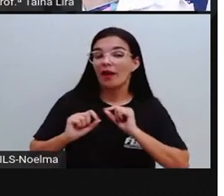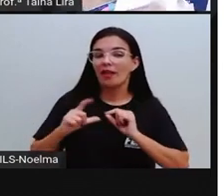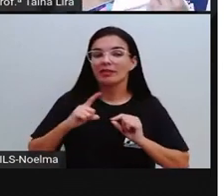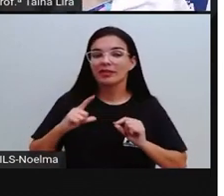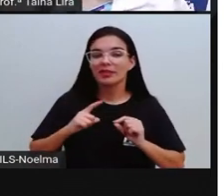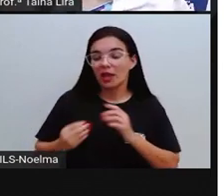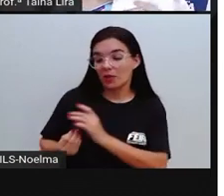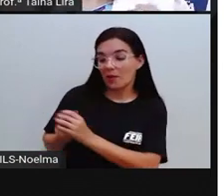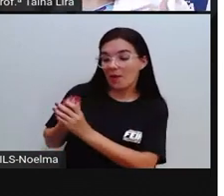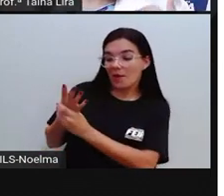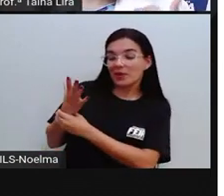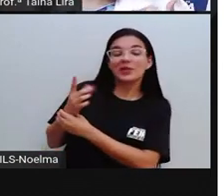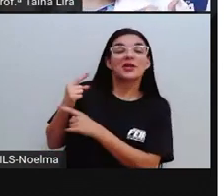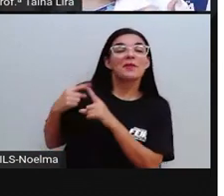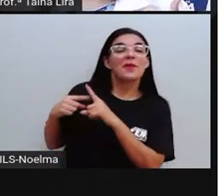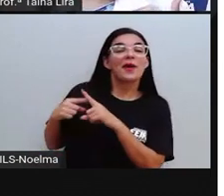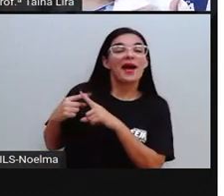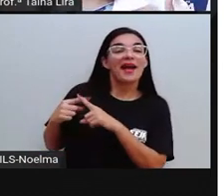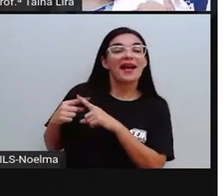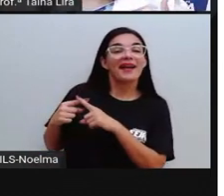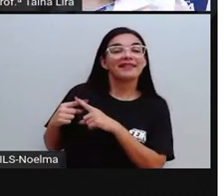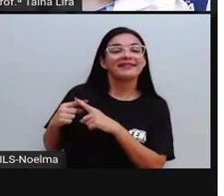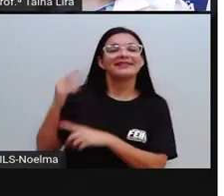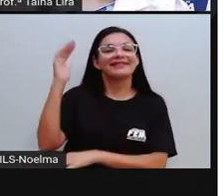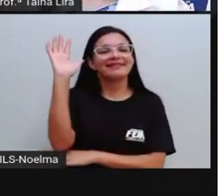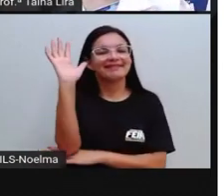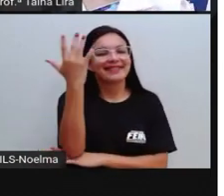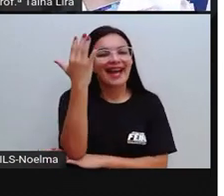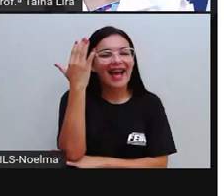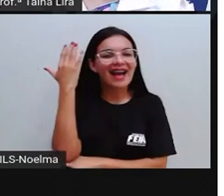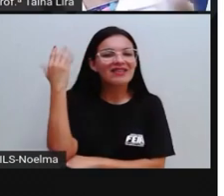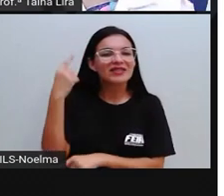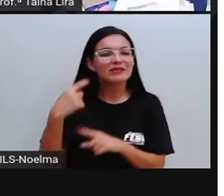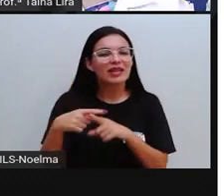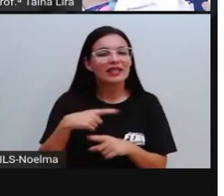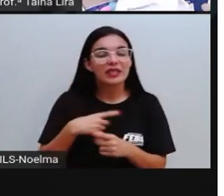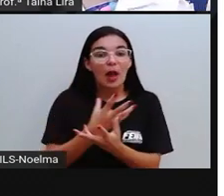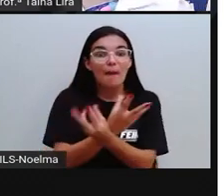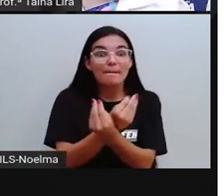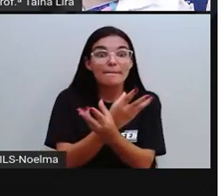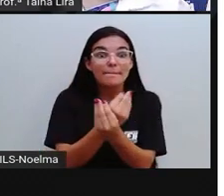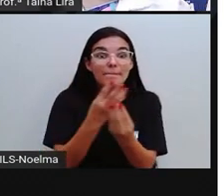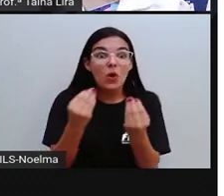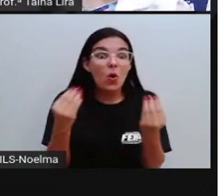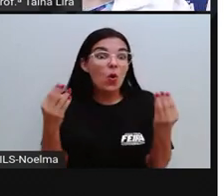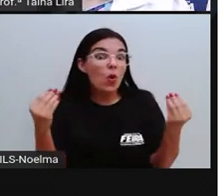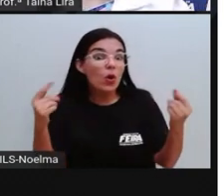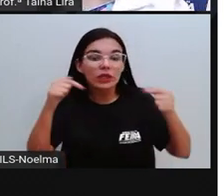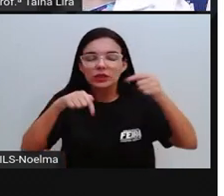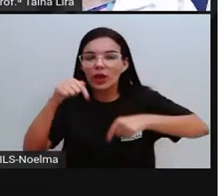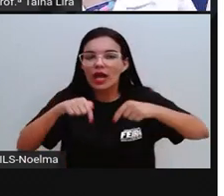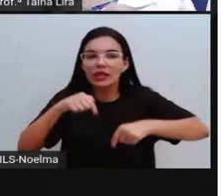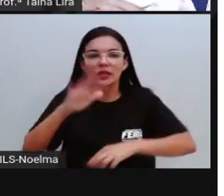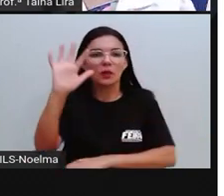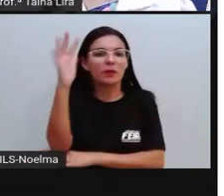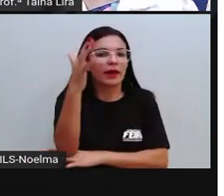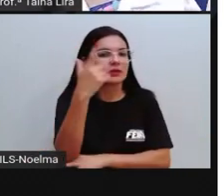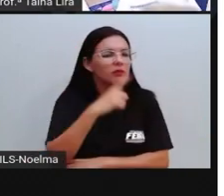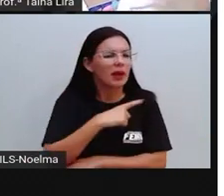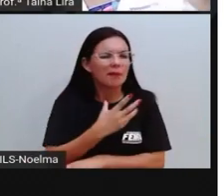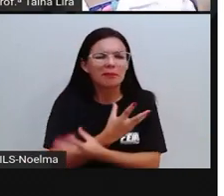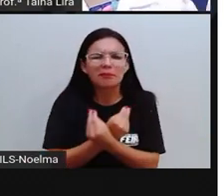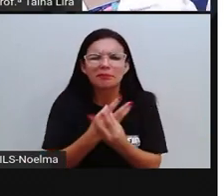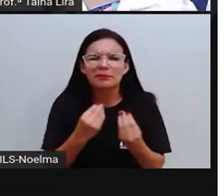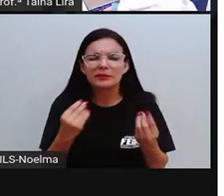veio justamente dessa árvore aqui, pau-Brasil. Como a gente tem uma grande quantidade de pau-Brasil aqui, né, então,